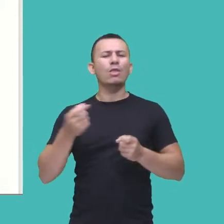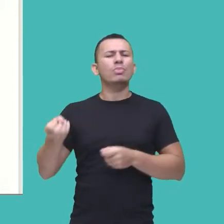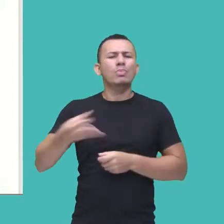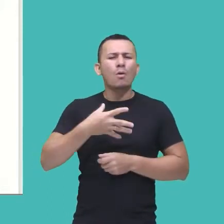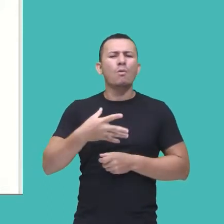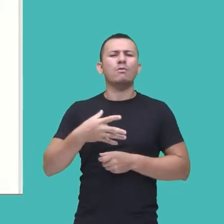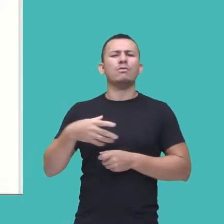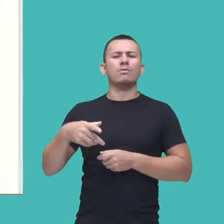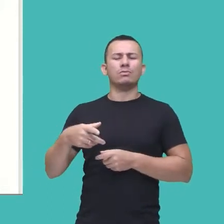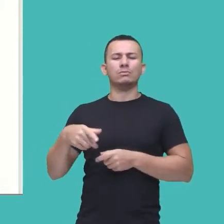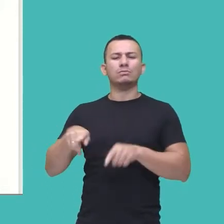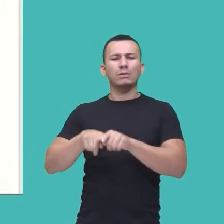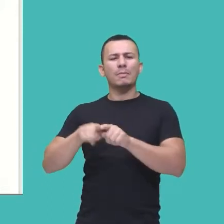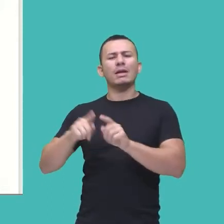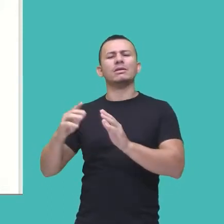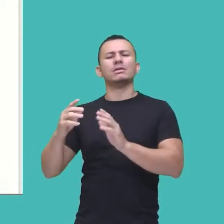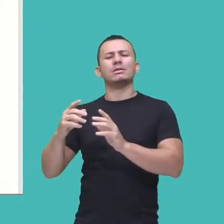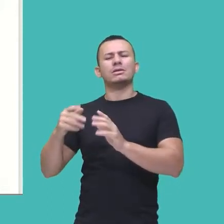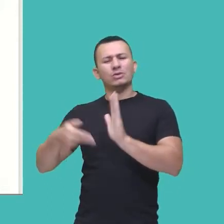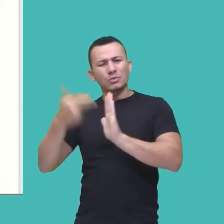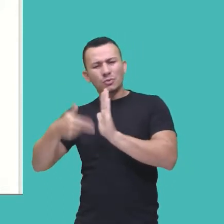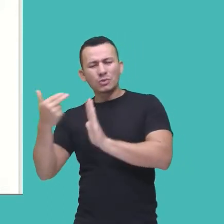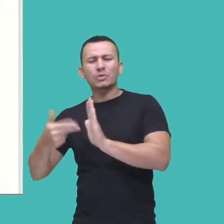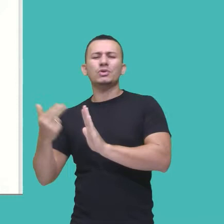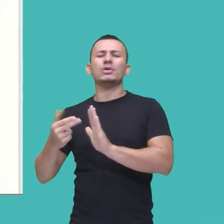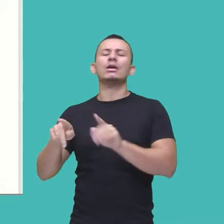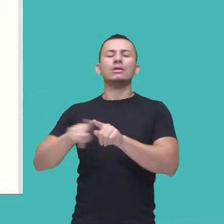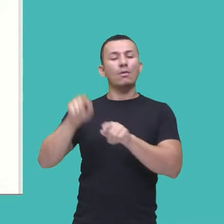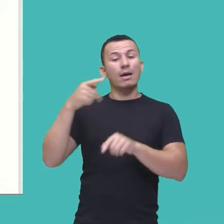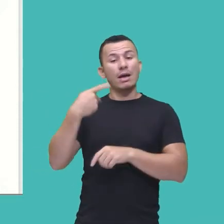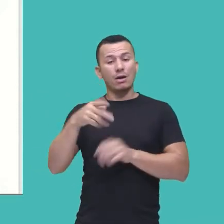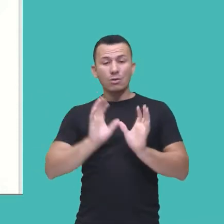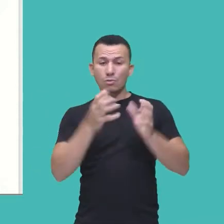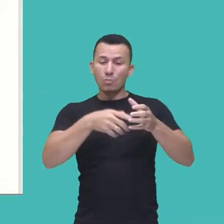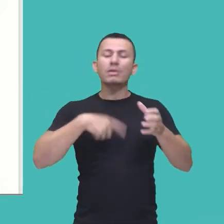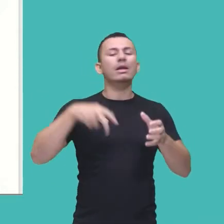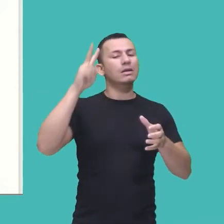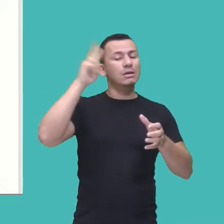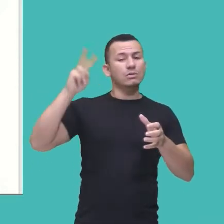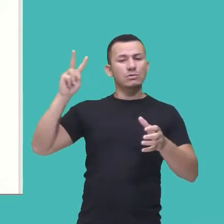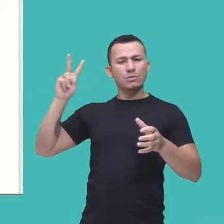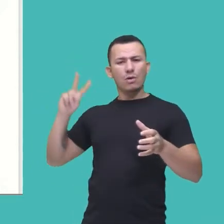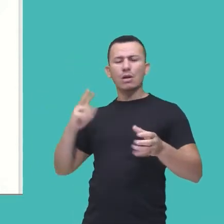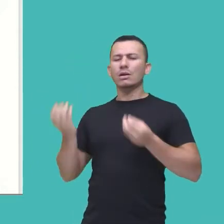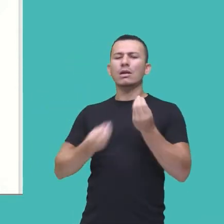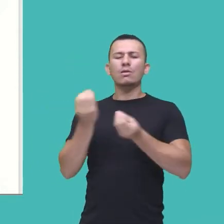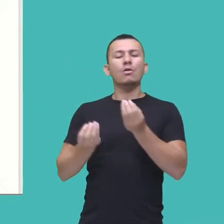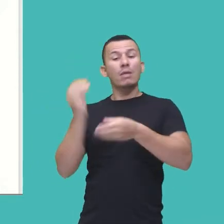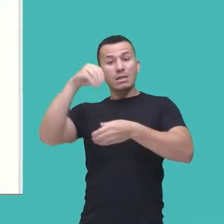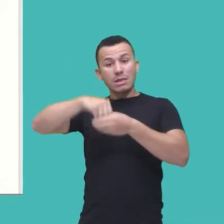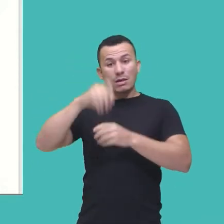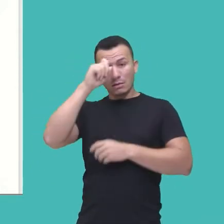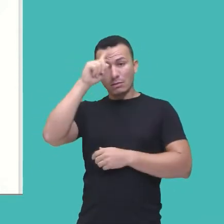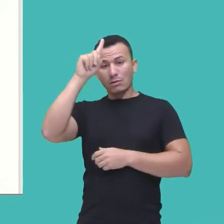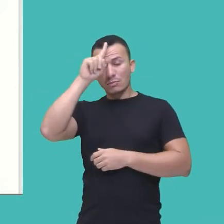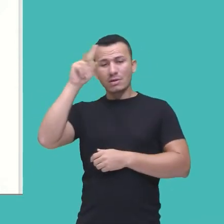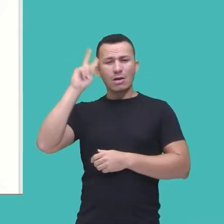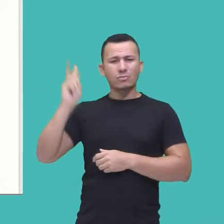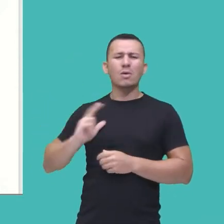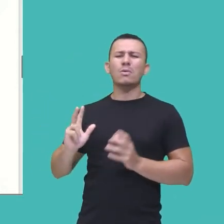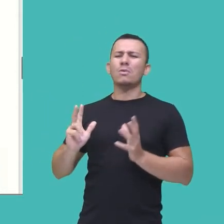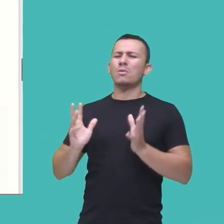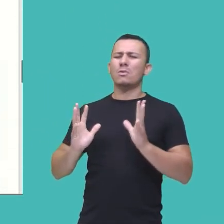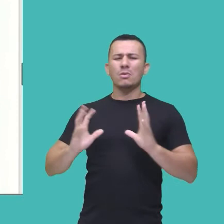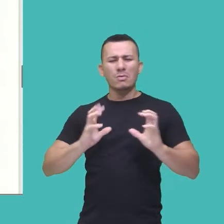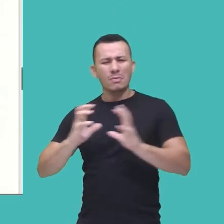internos, residentes de cirurgia e depois toda uma vivência ali do que acontece dentro de um hospital. Todos os conflitos,